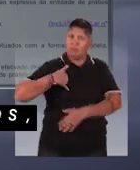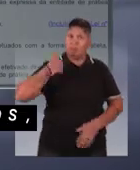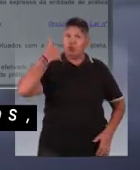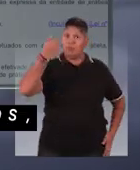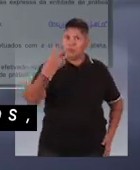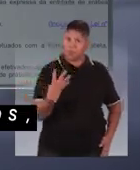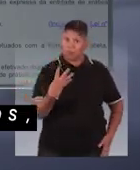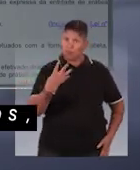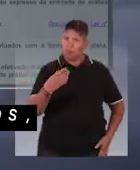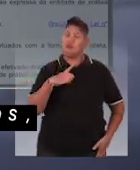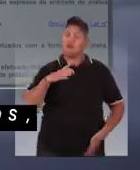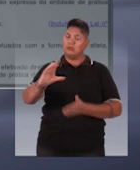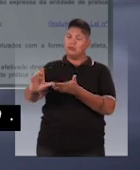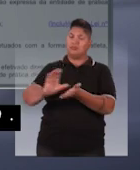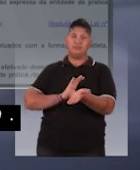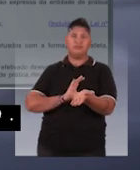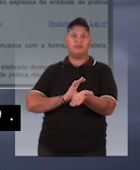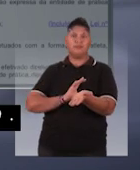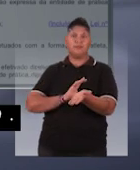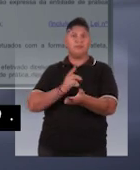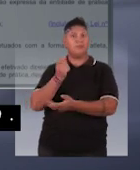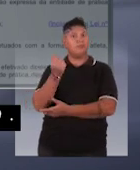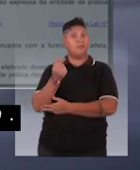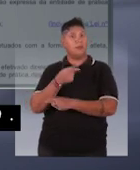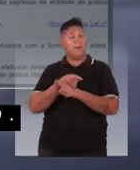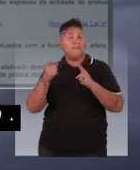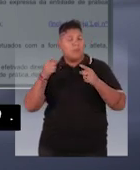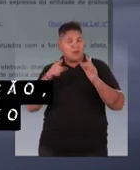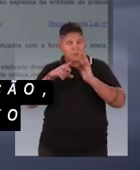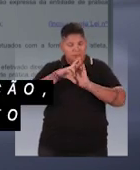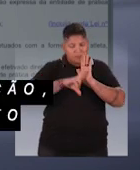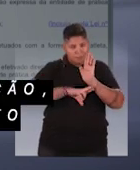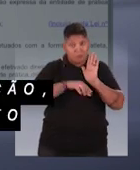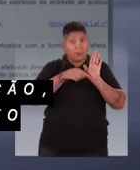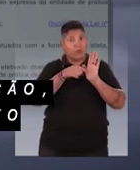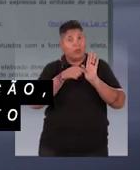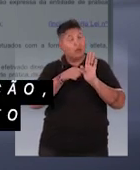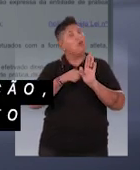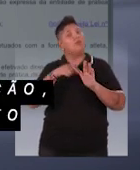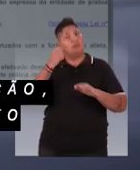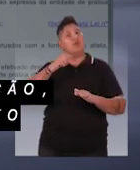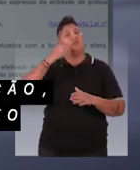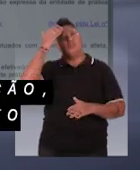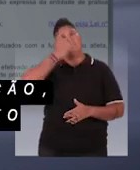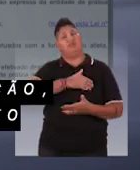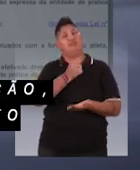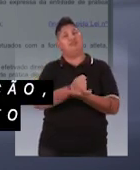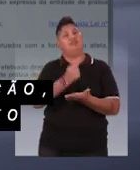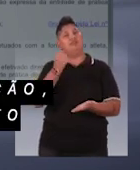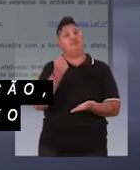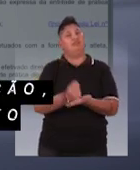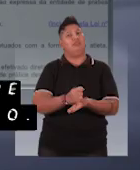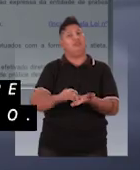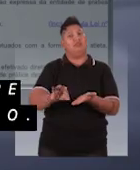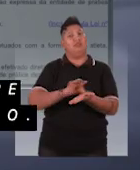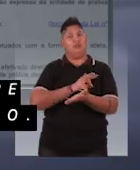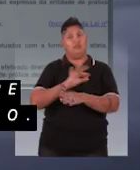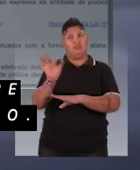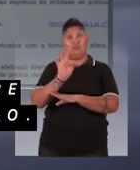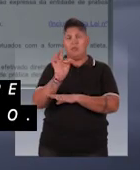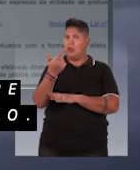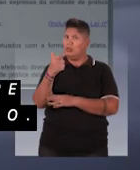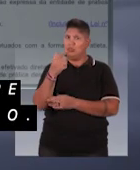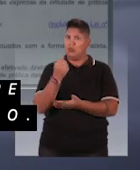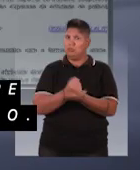14 anos e receba auxílio financeiro, mas com uma condição, mediante o contrato formal que não